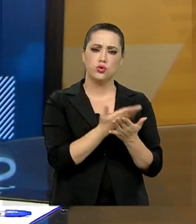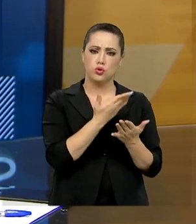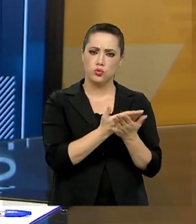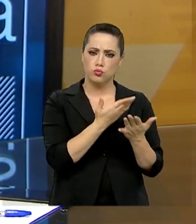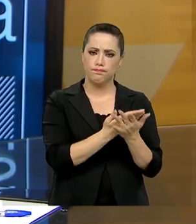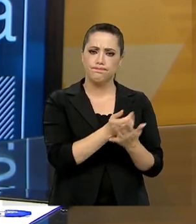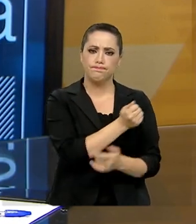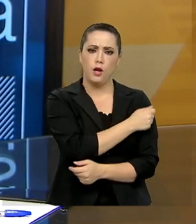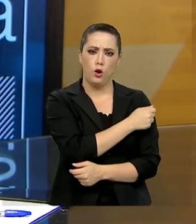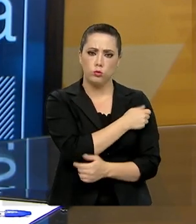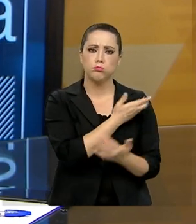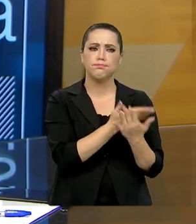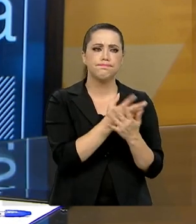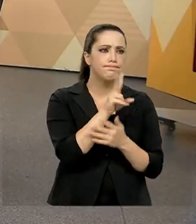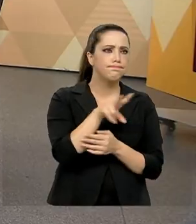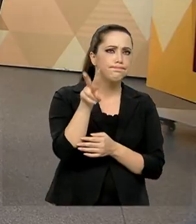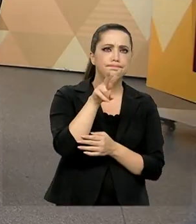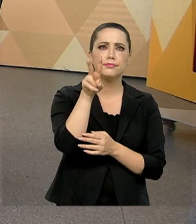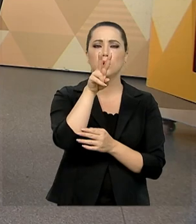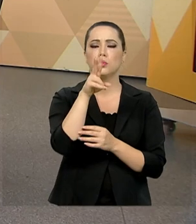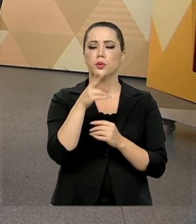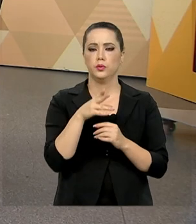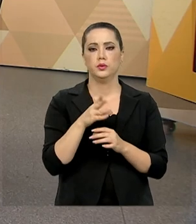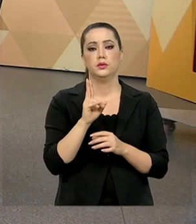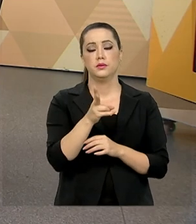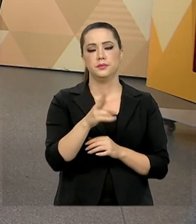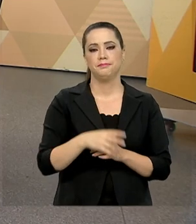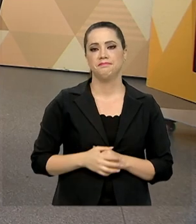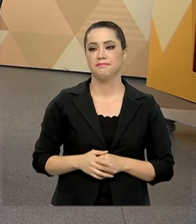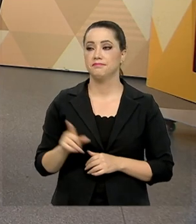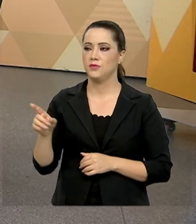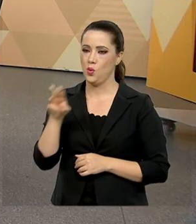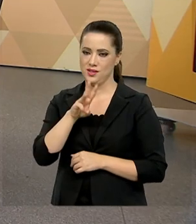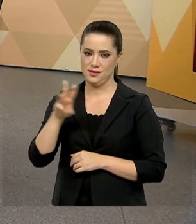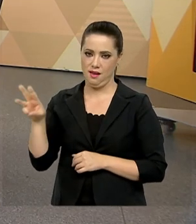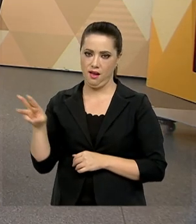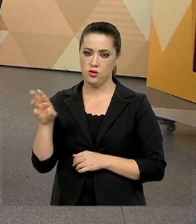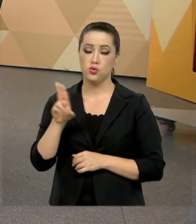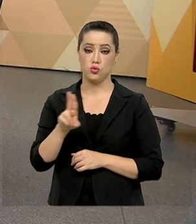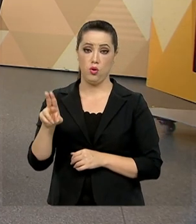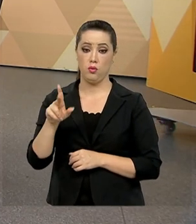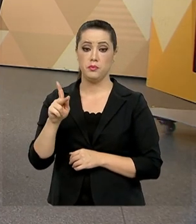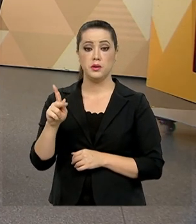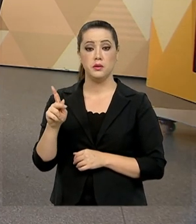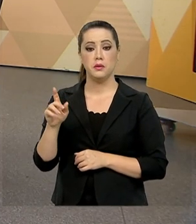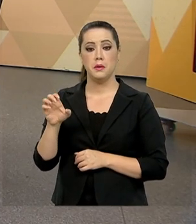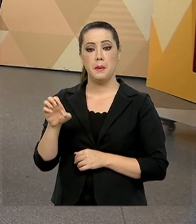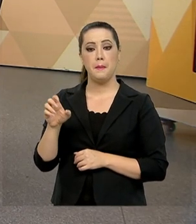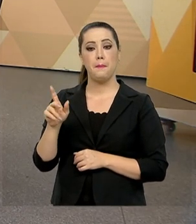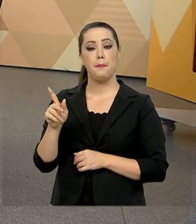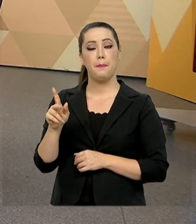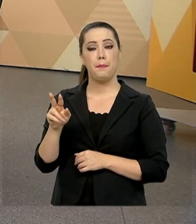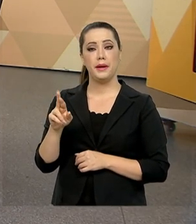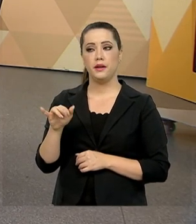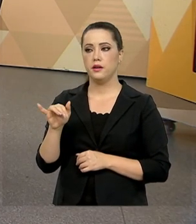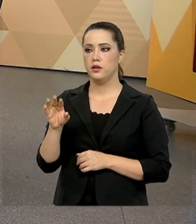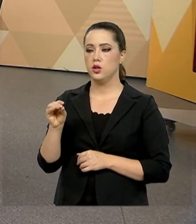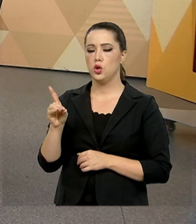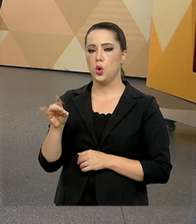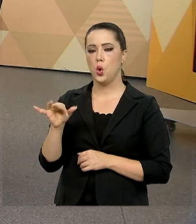no Brasil. Olha, eu diria o seguinte, que o portal de periódicos é um dos, talvez, o principal patrimônio